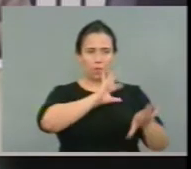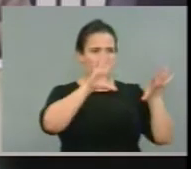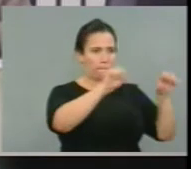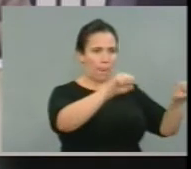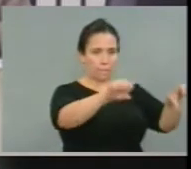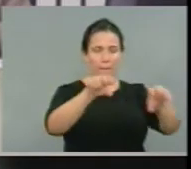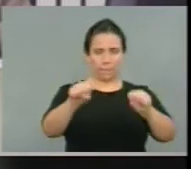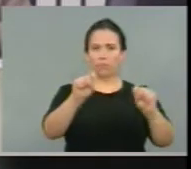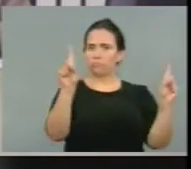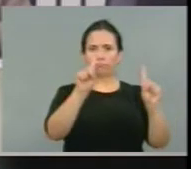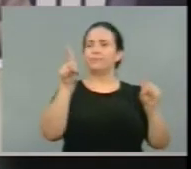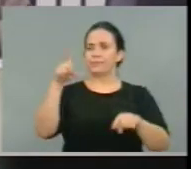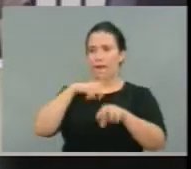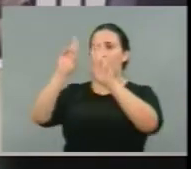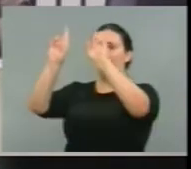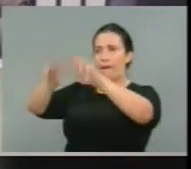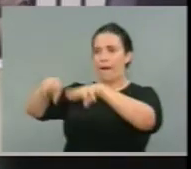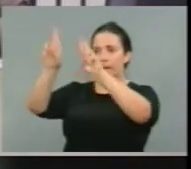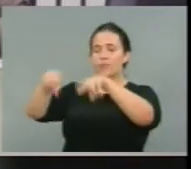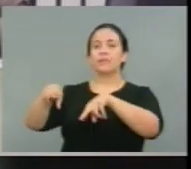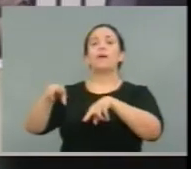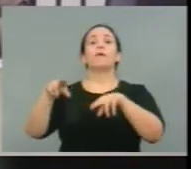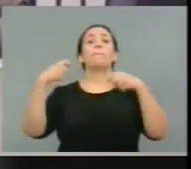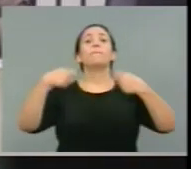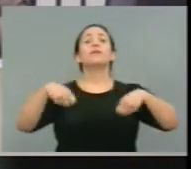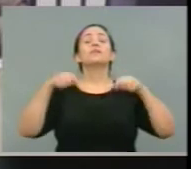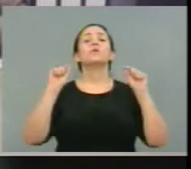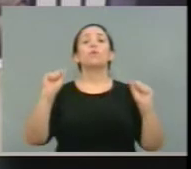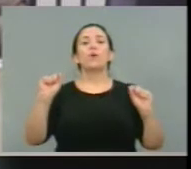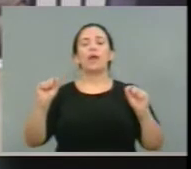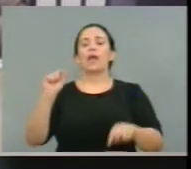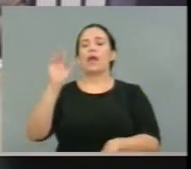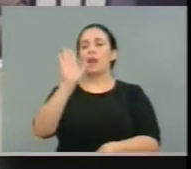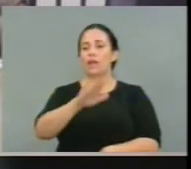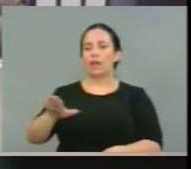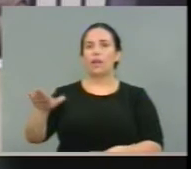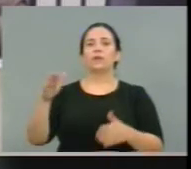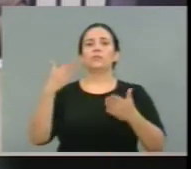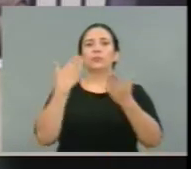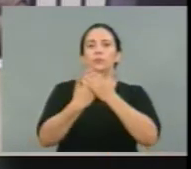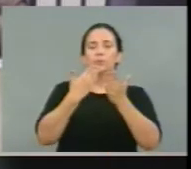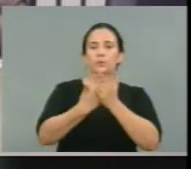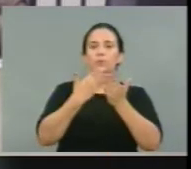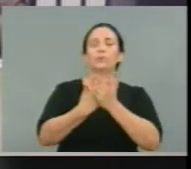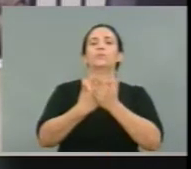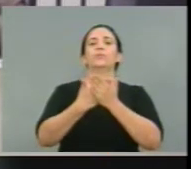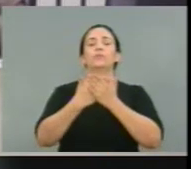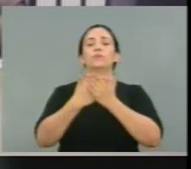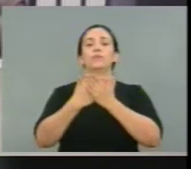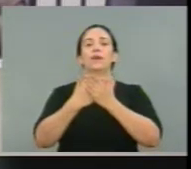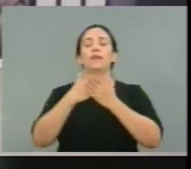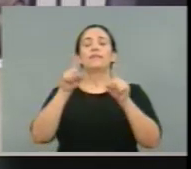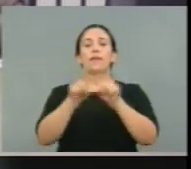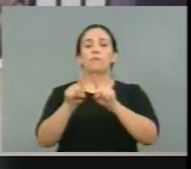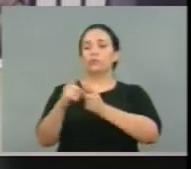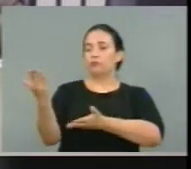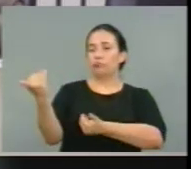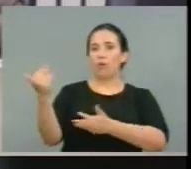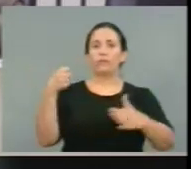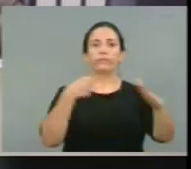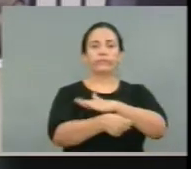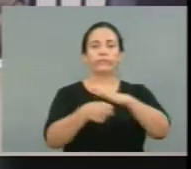Se controla também com a criança de manhã que está estudando, se controla com o primeiro emprego, se controla com escola profissionalizante,